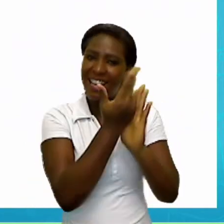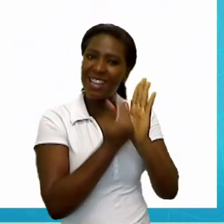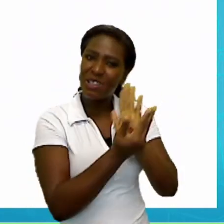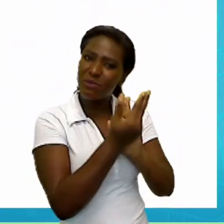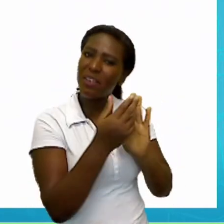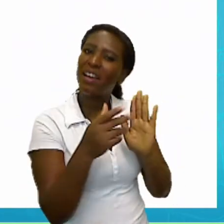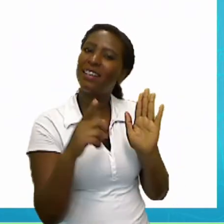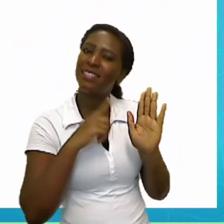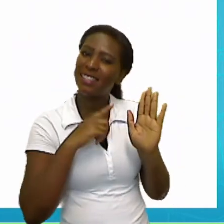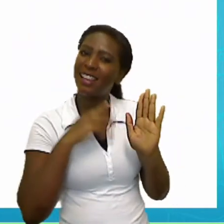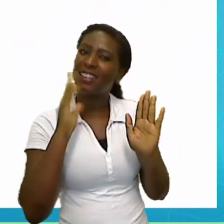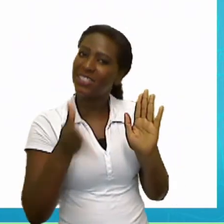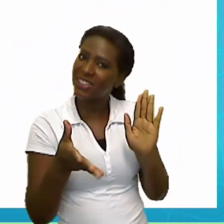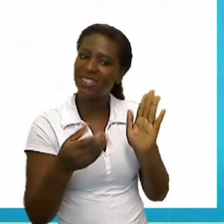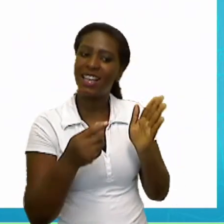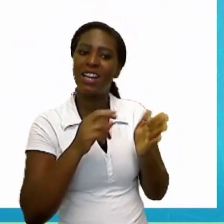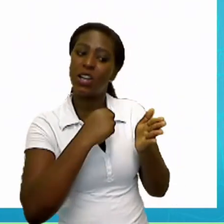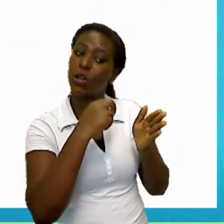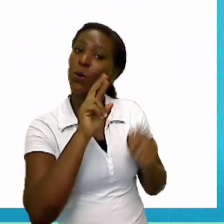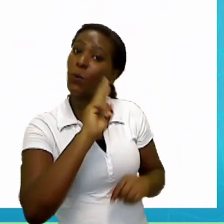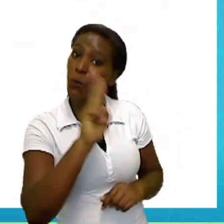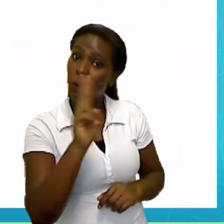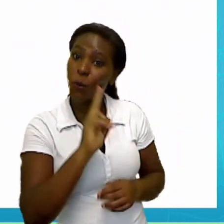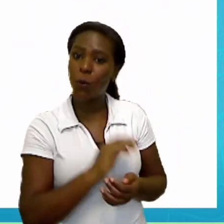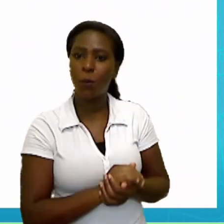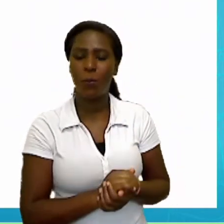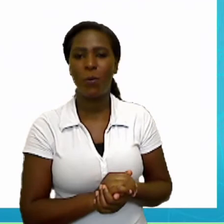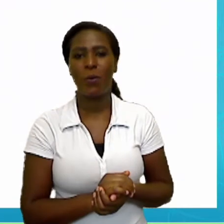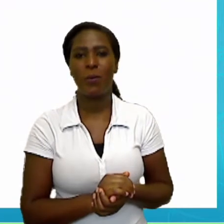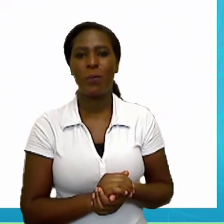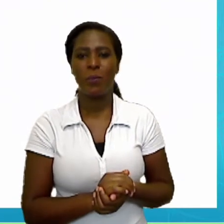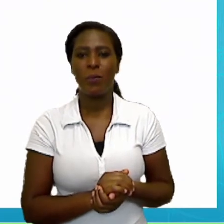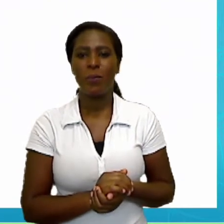Repeat. Eraser. Que é a borracha.